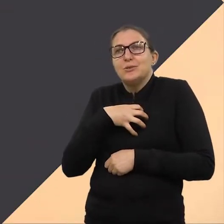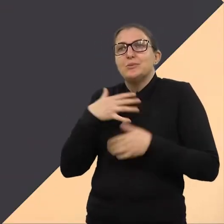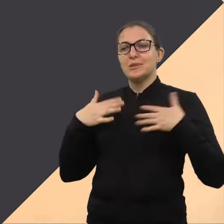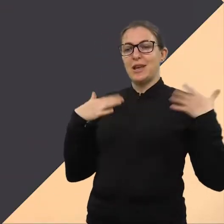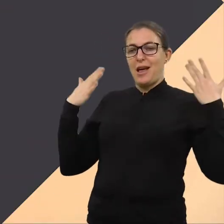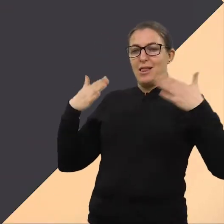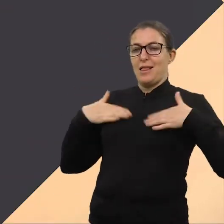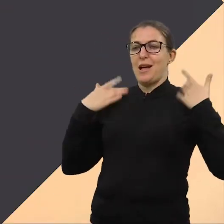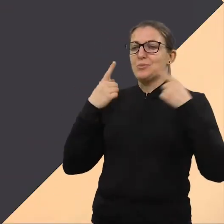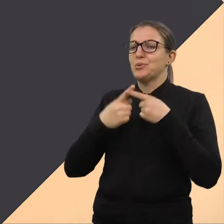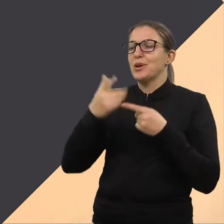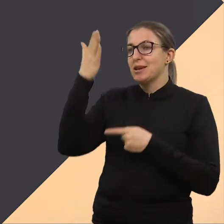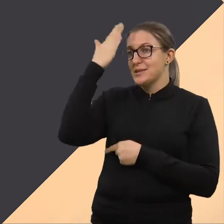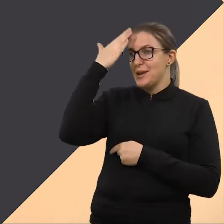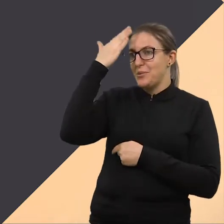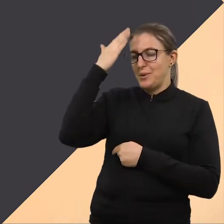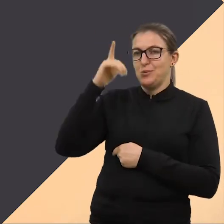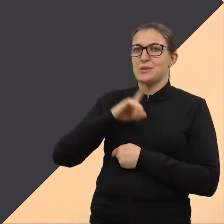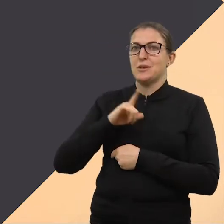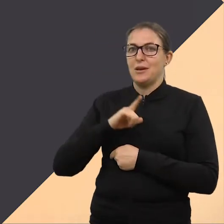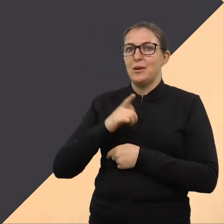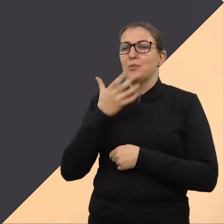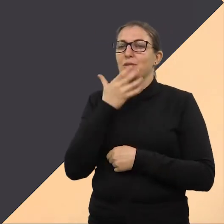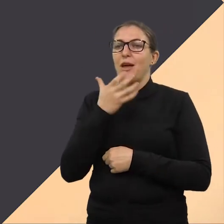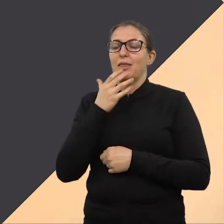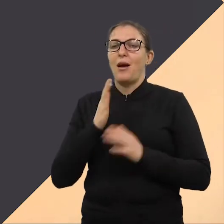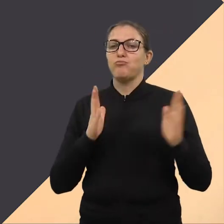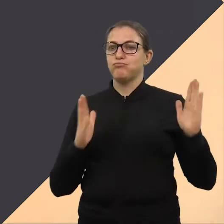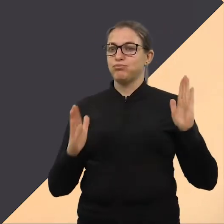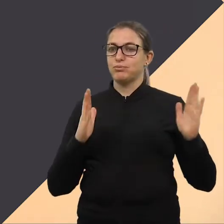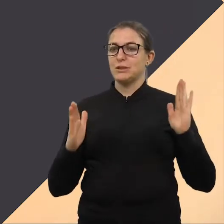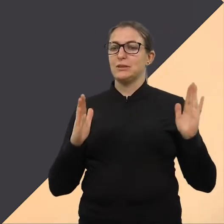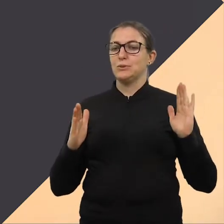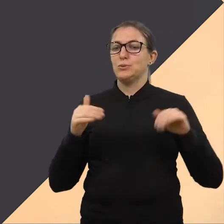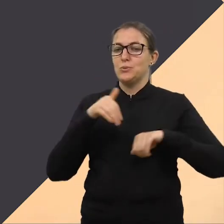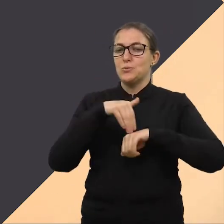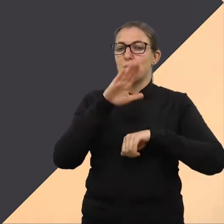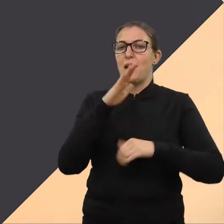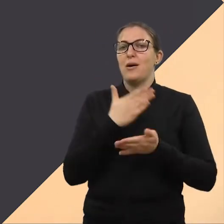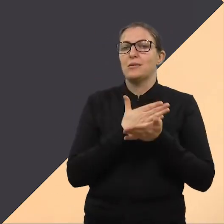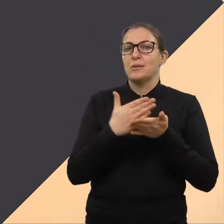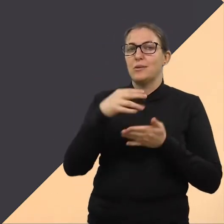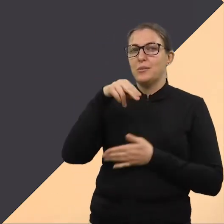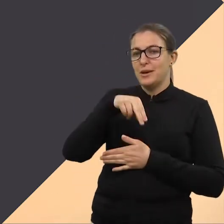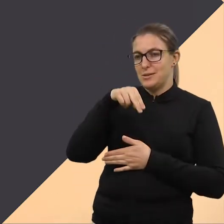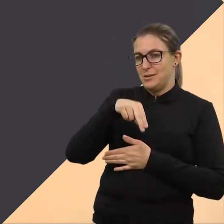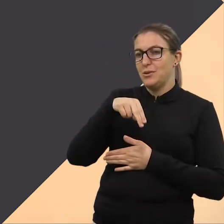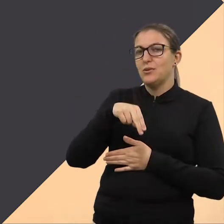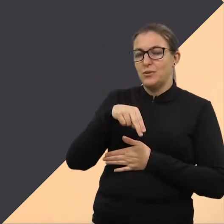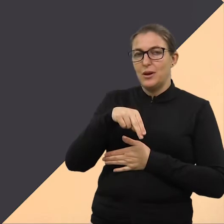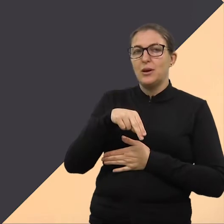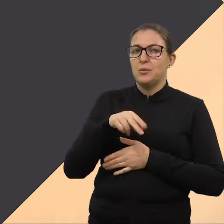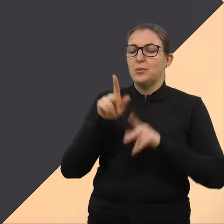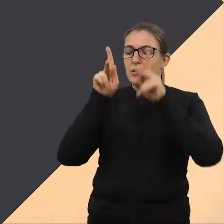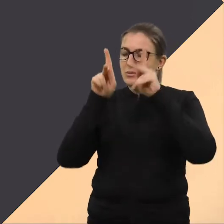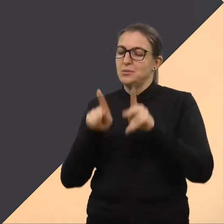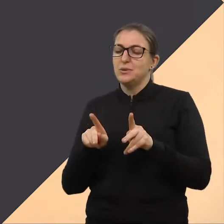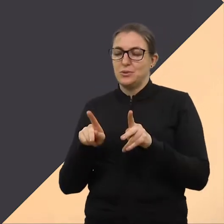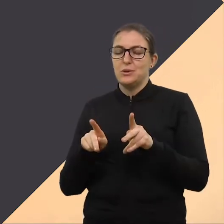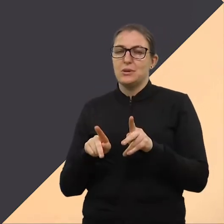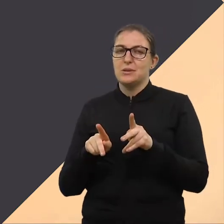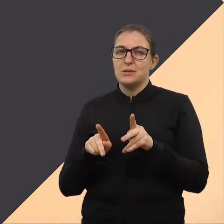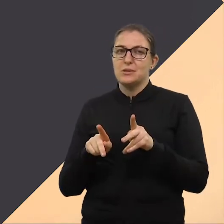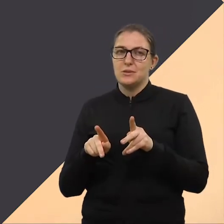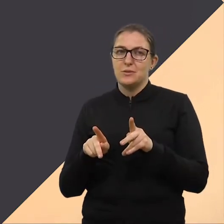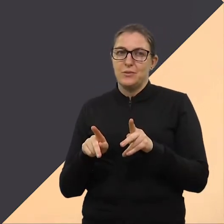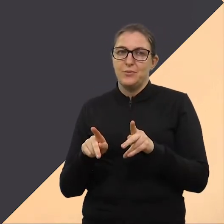nos traz alegria é saber que teremos um Natal mais longo. Começando, então, lá em novembro e vai... Estamos trabalhando para E isso, com certeza, as